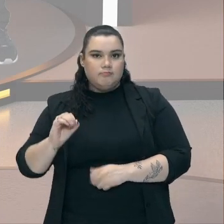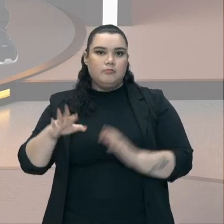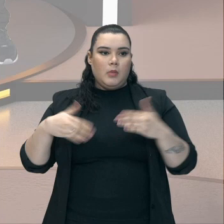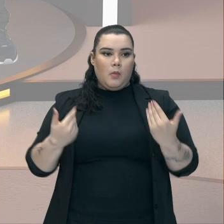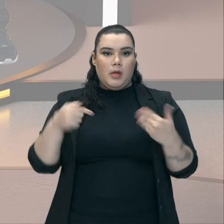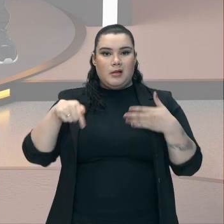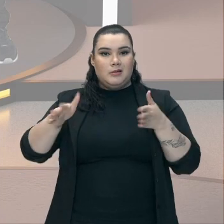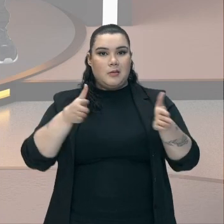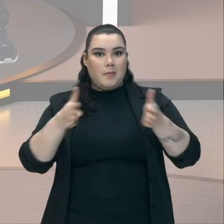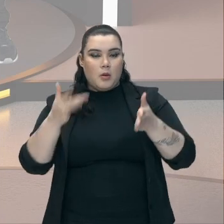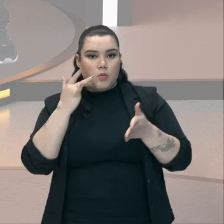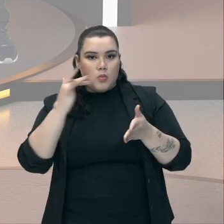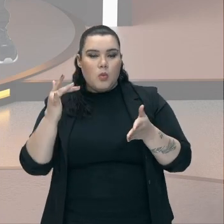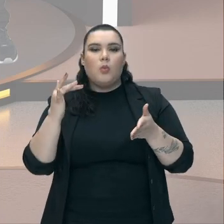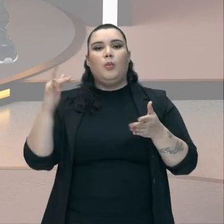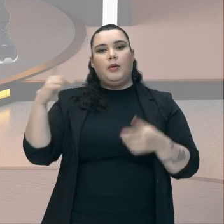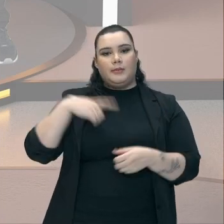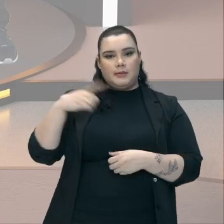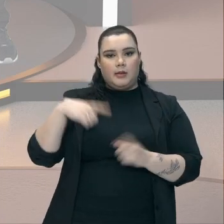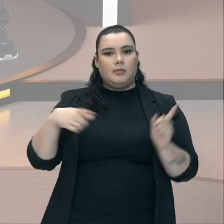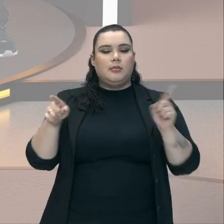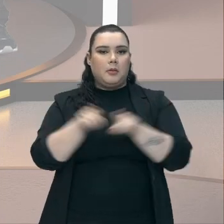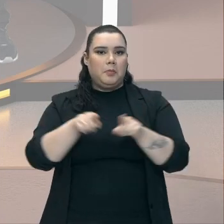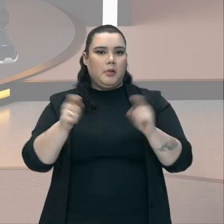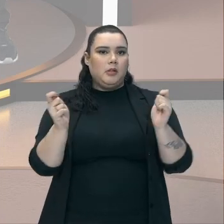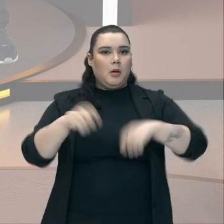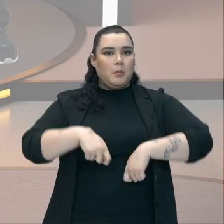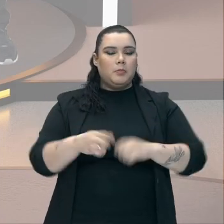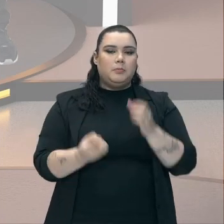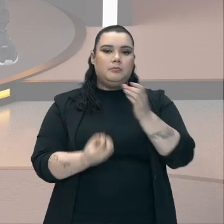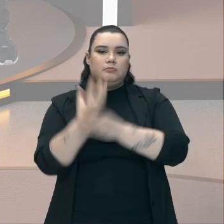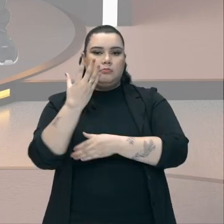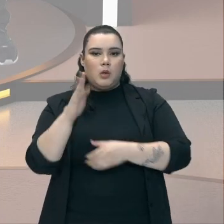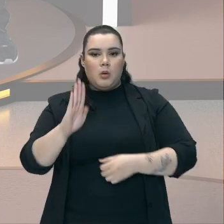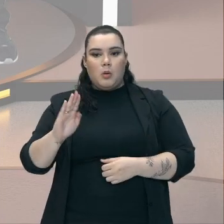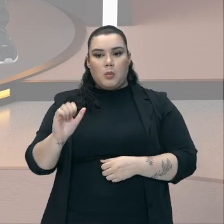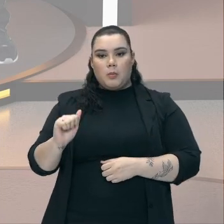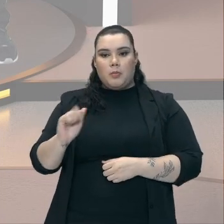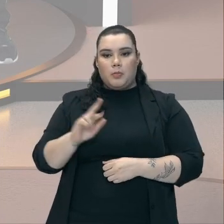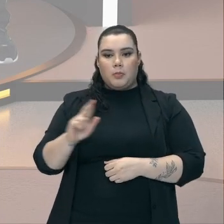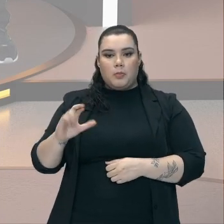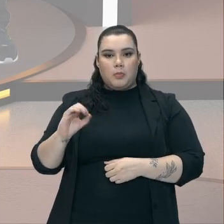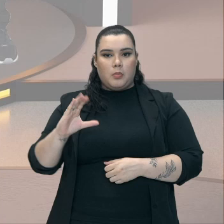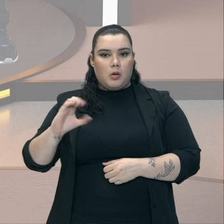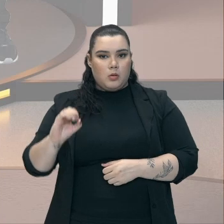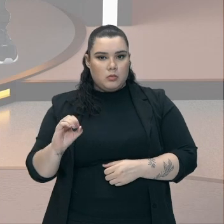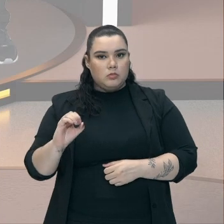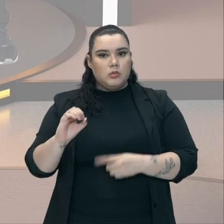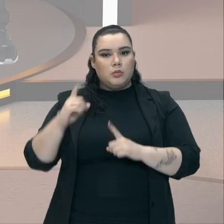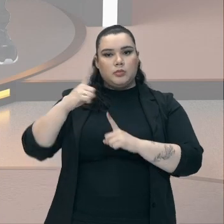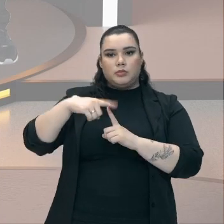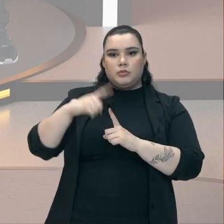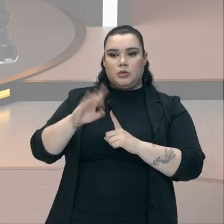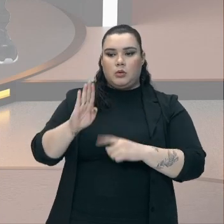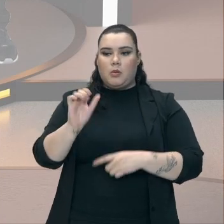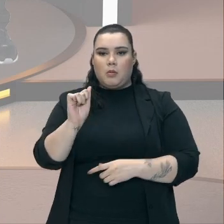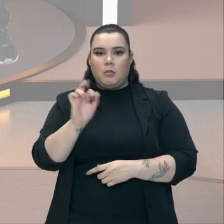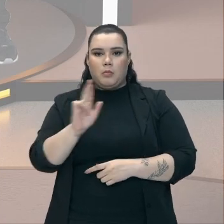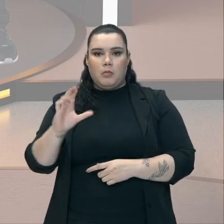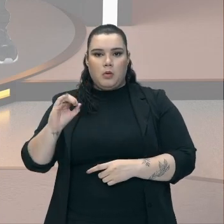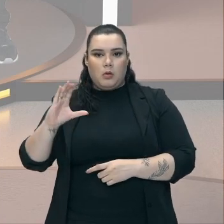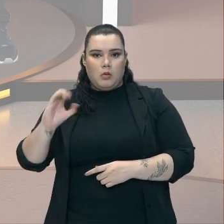Ocasionou A possibilidade Do surgimento Do barroco Gente O estilo barroco Está muito presente